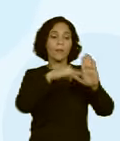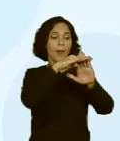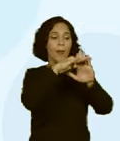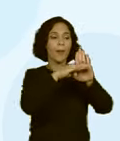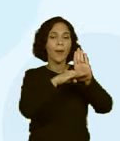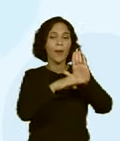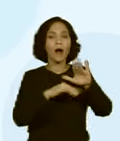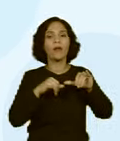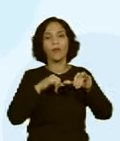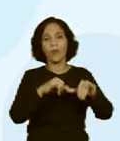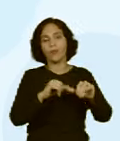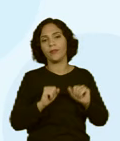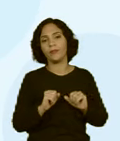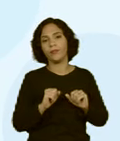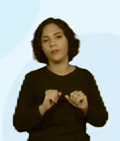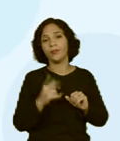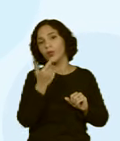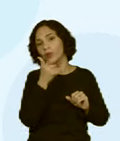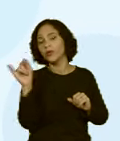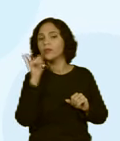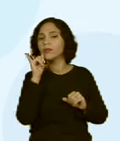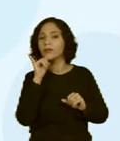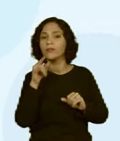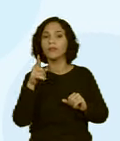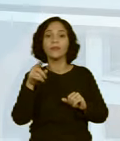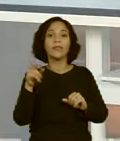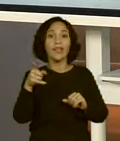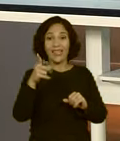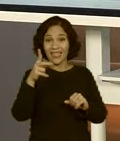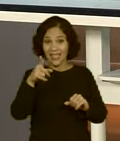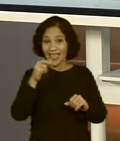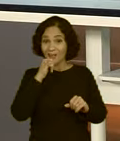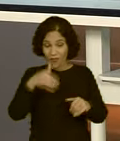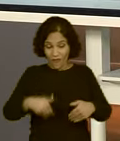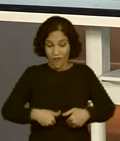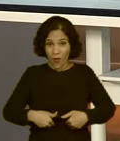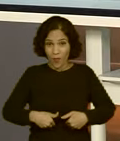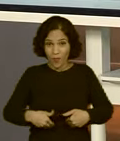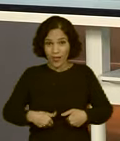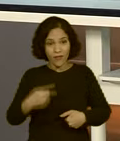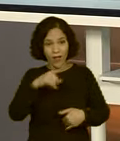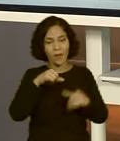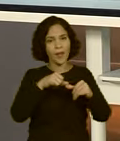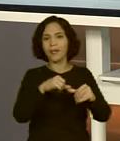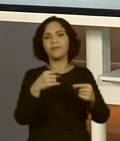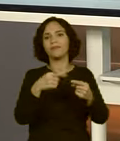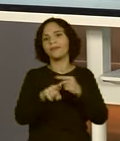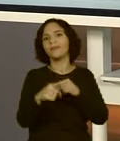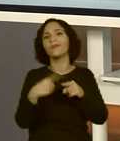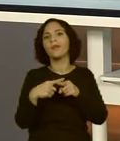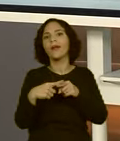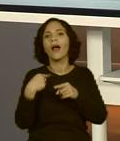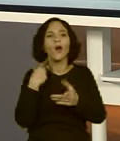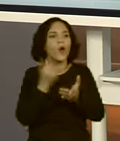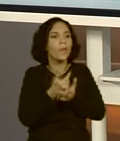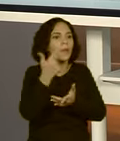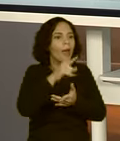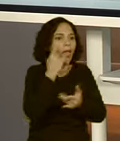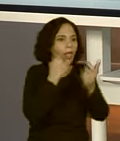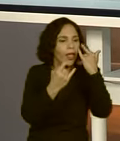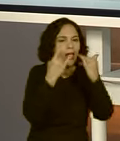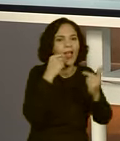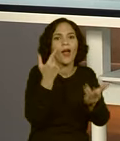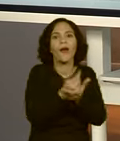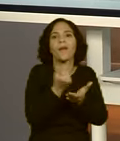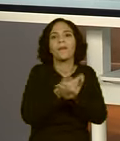de compras. Outros exemplos, não ir fazer compras quando estiver com fome, por exemplo, porque você vai gastar mais.